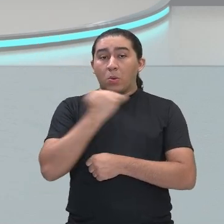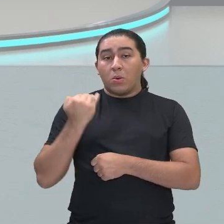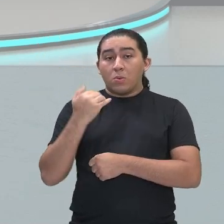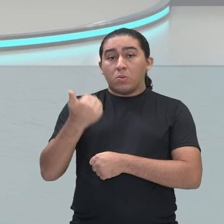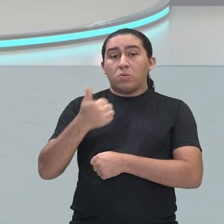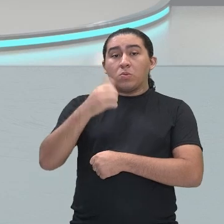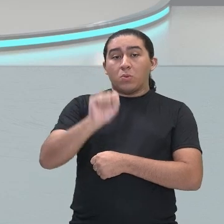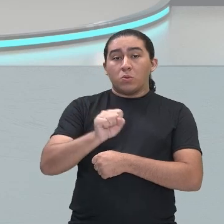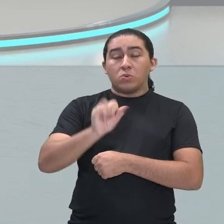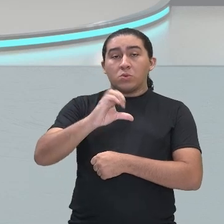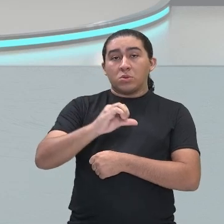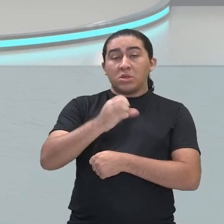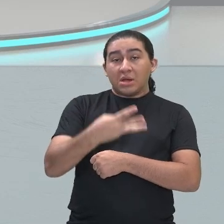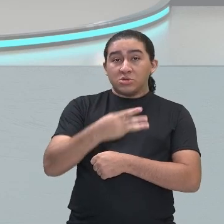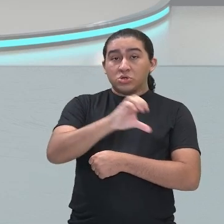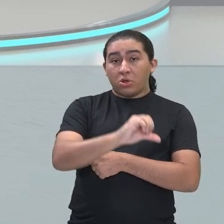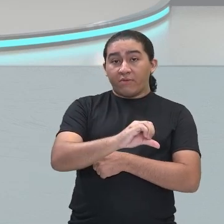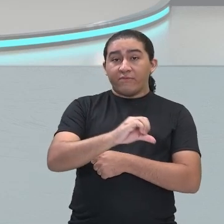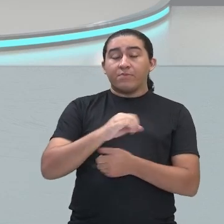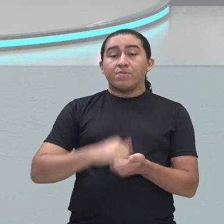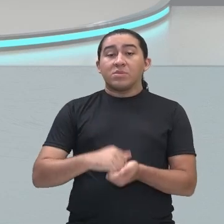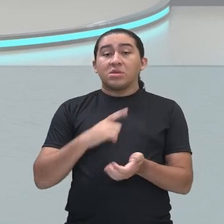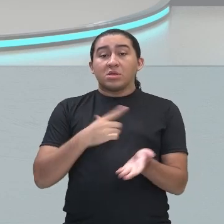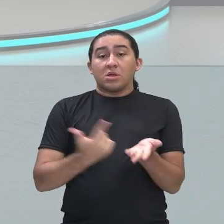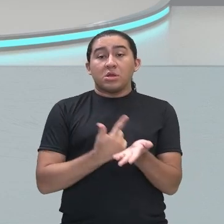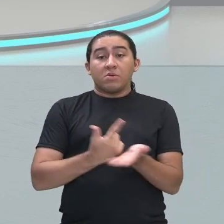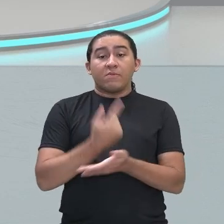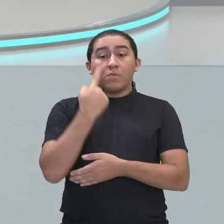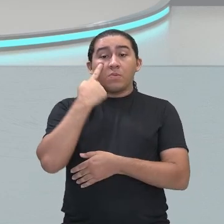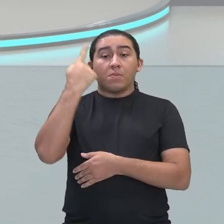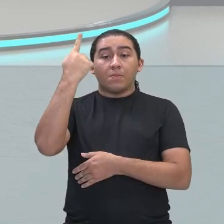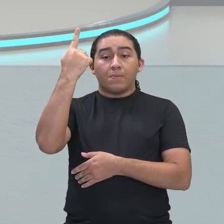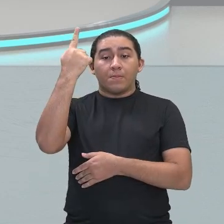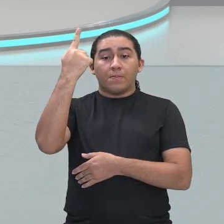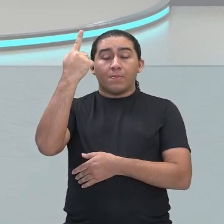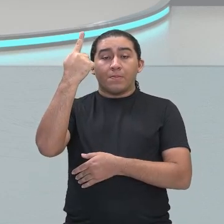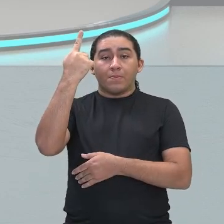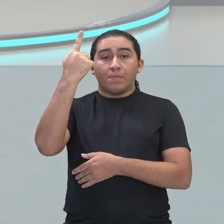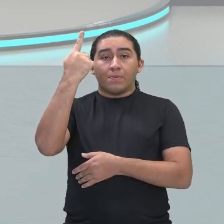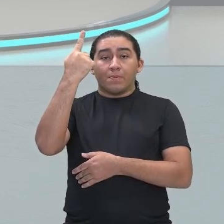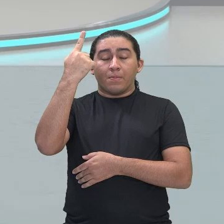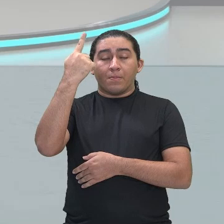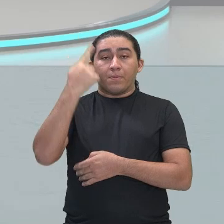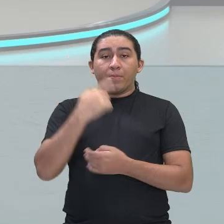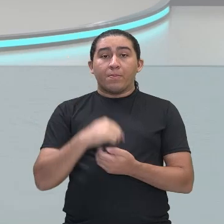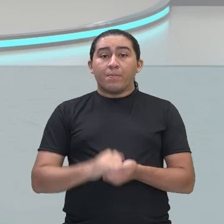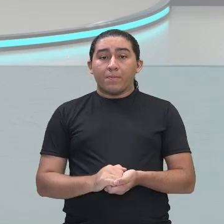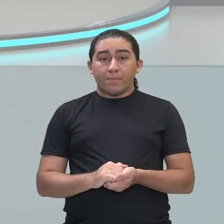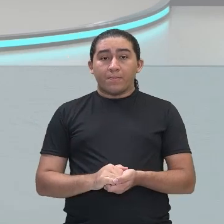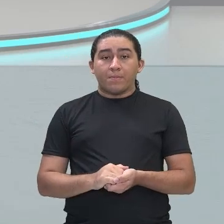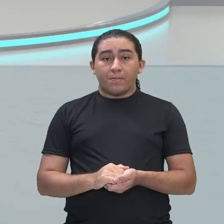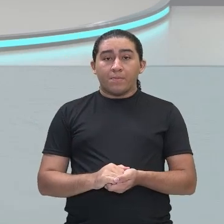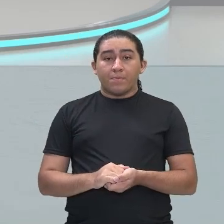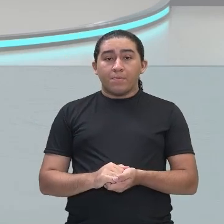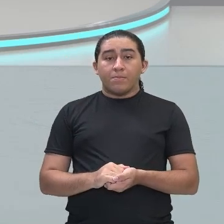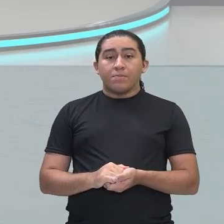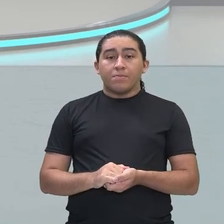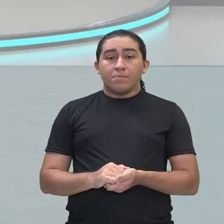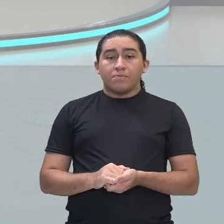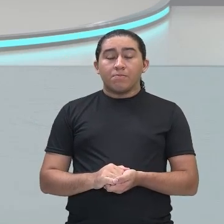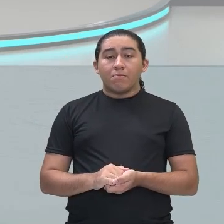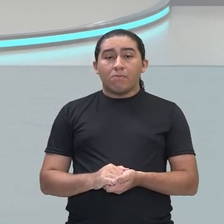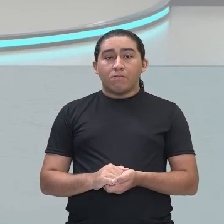1839. Ela tinha Obras Poéticas. Seis volumes de obras poéticas. Obras de